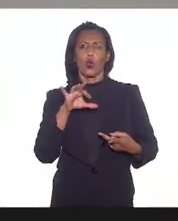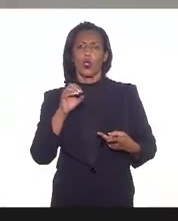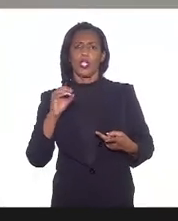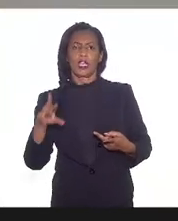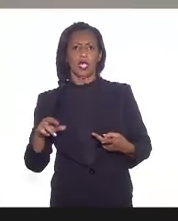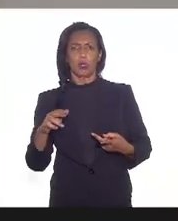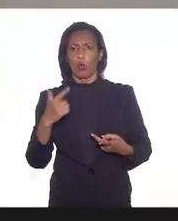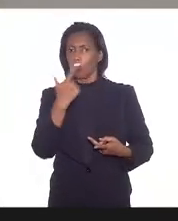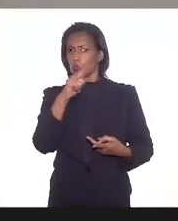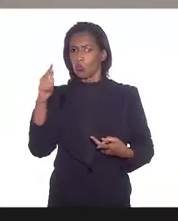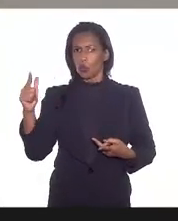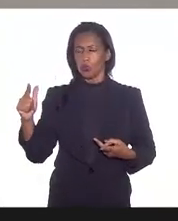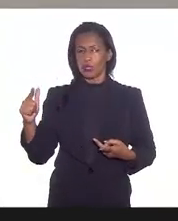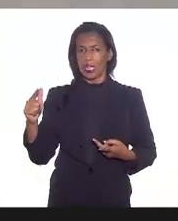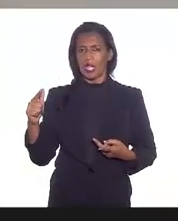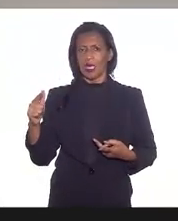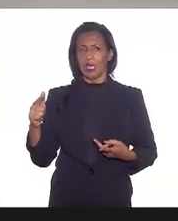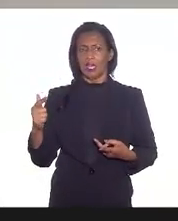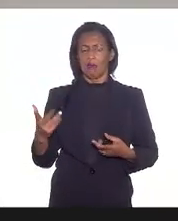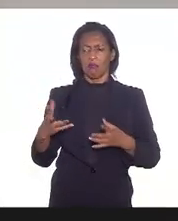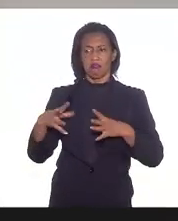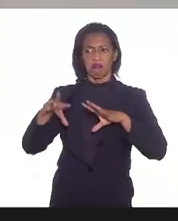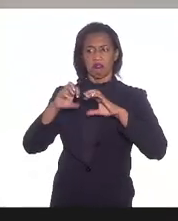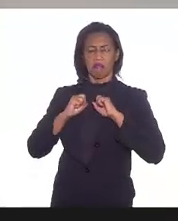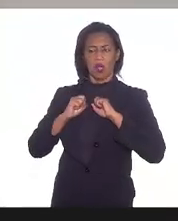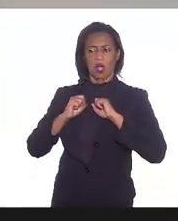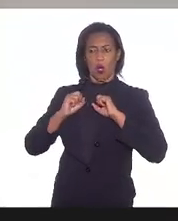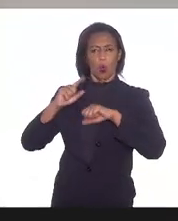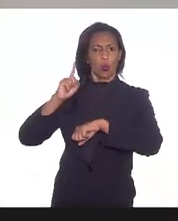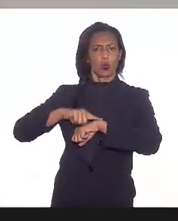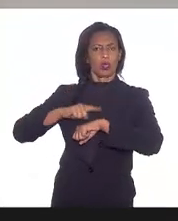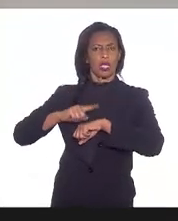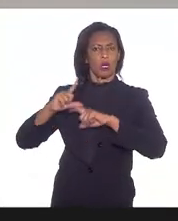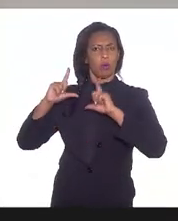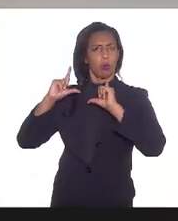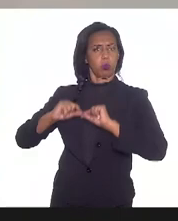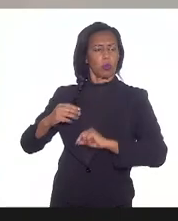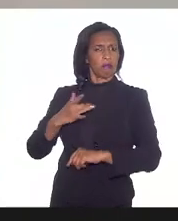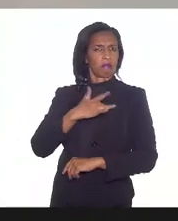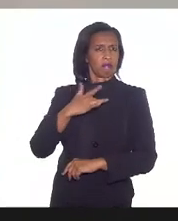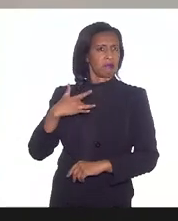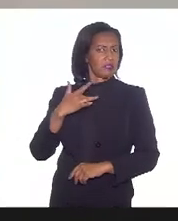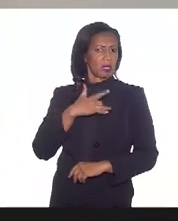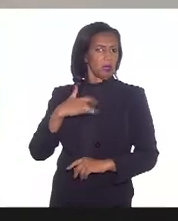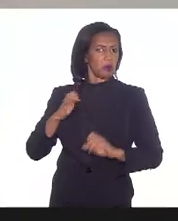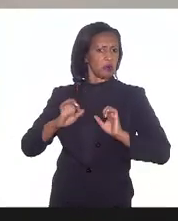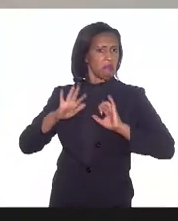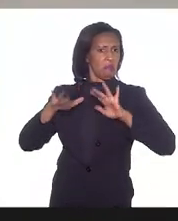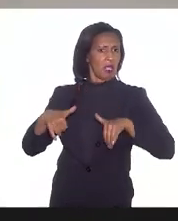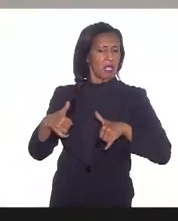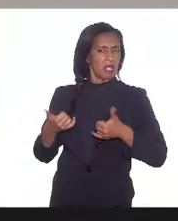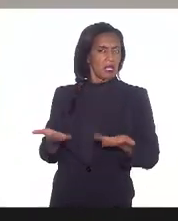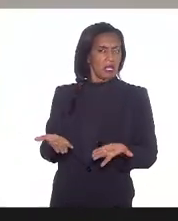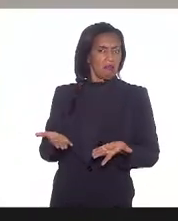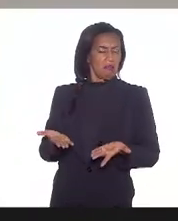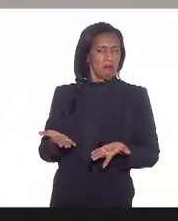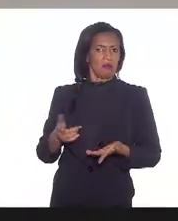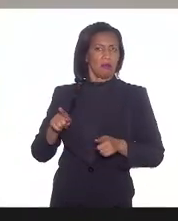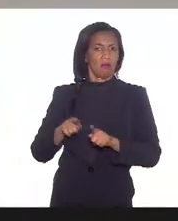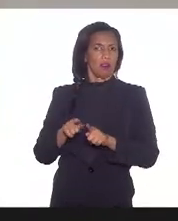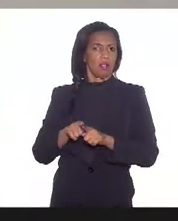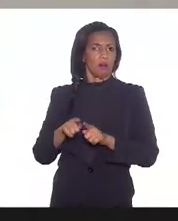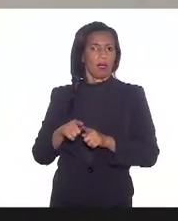vivo não diminui o tempo de internação não diminui o tempo enfim a mortalidade das pessoas que são